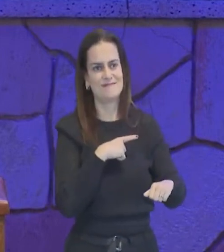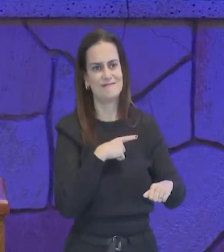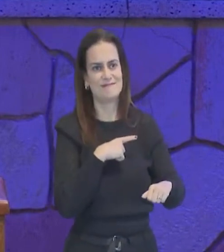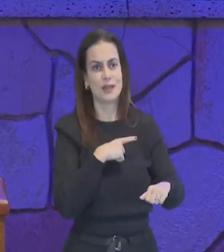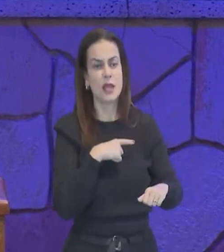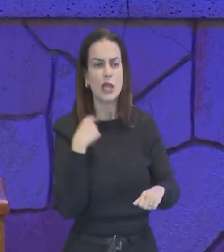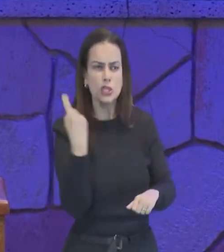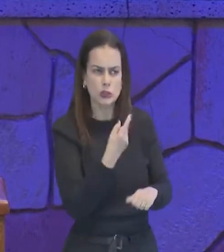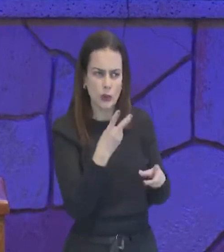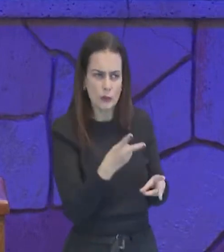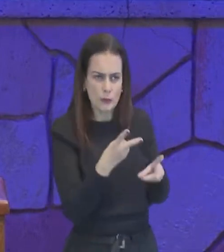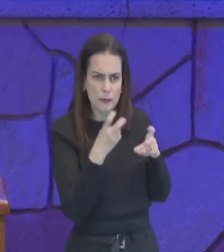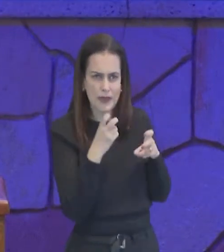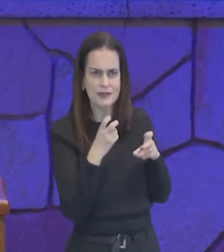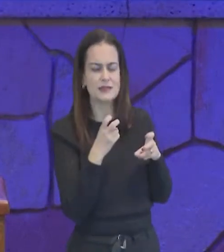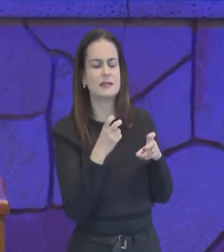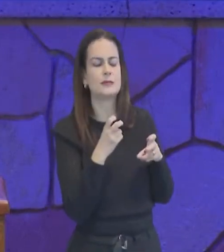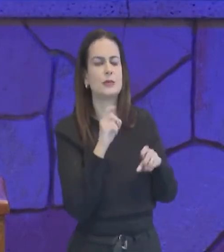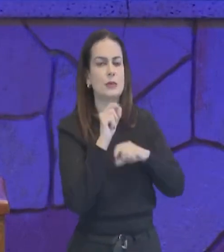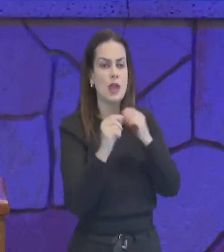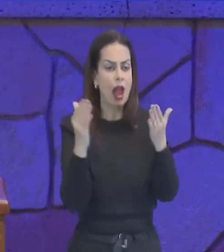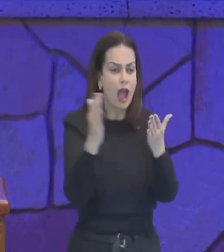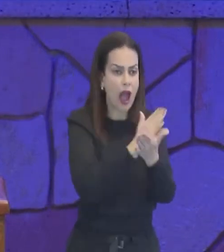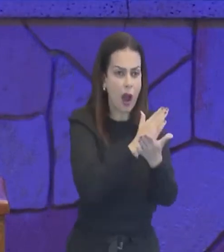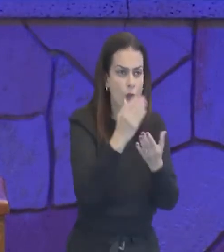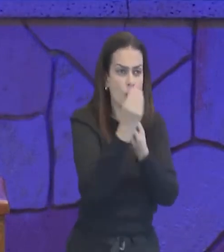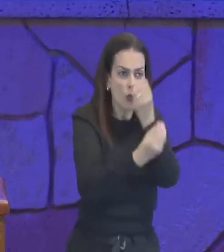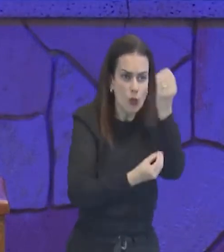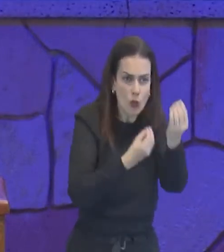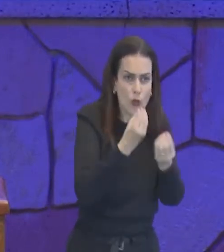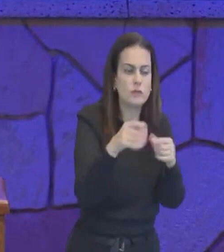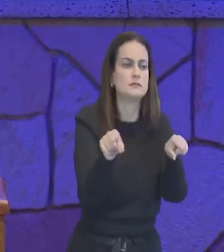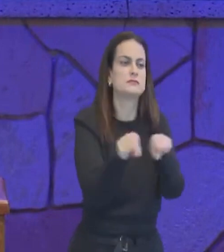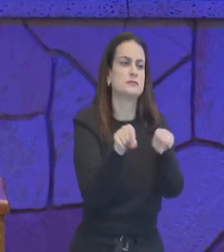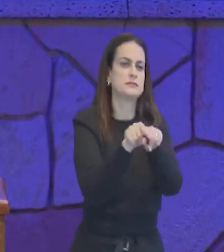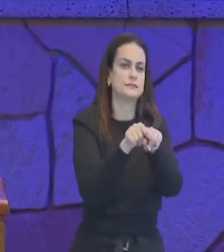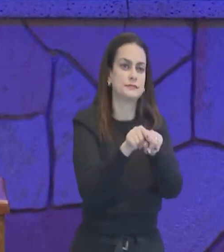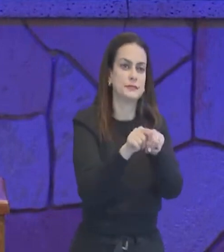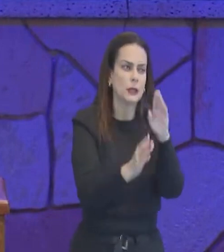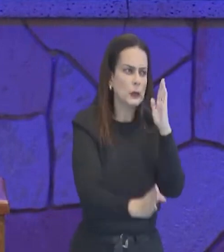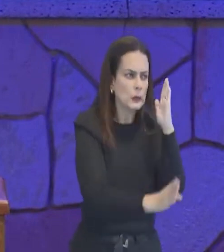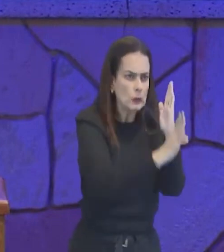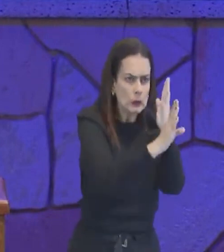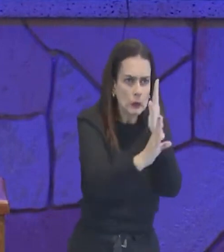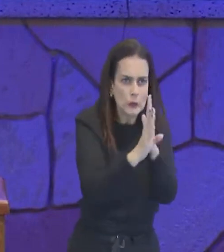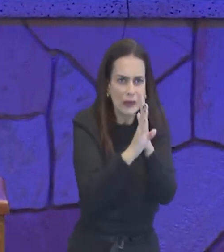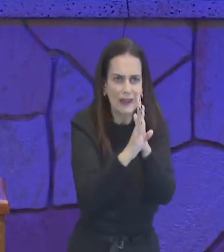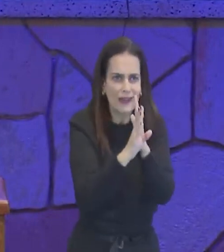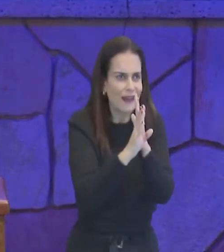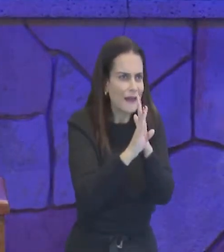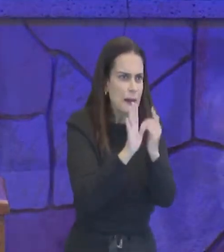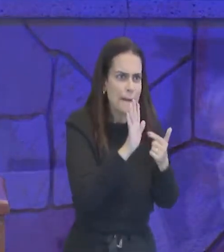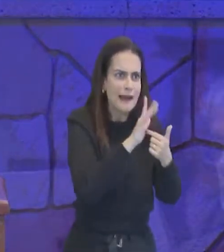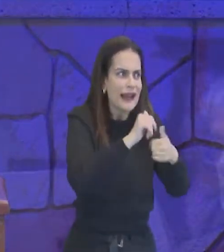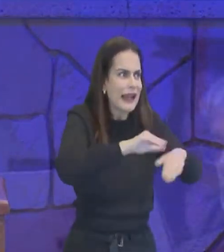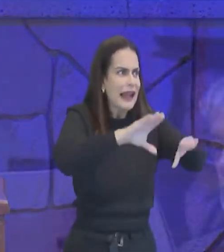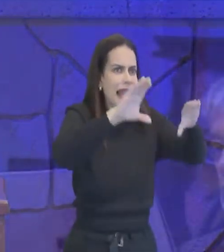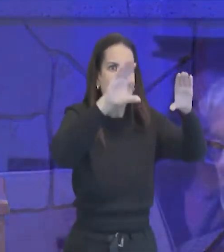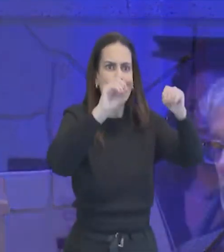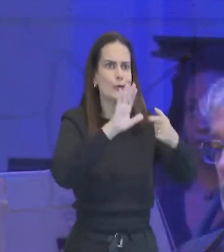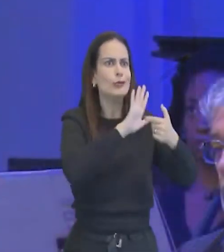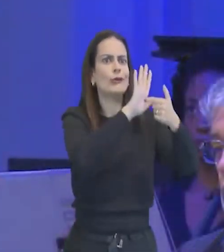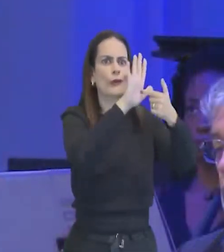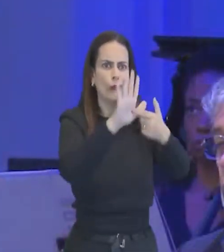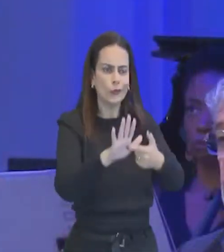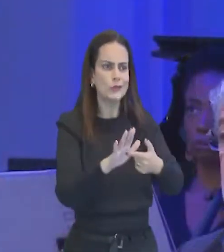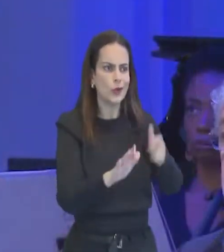isso, conseguimos, em alguns casos, identificar algumas evidências, claras e inatas, de que Deus coloca a mão,